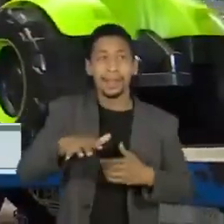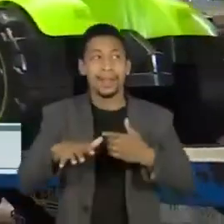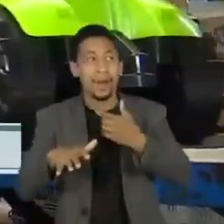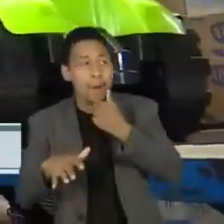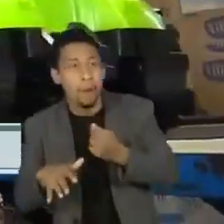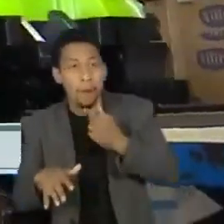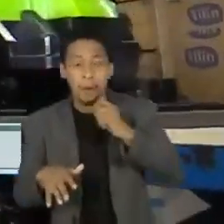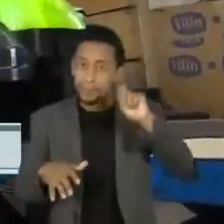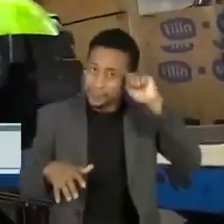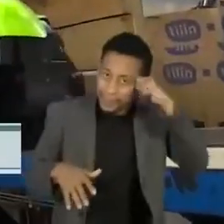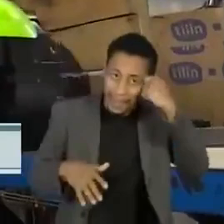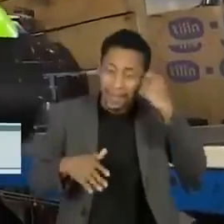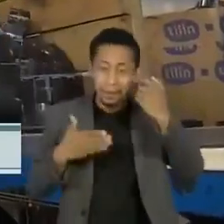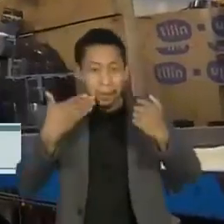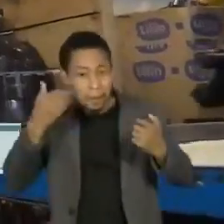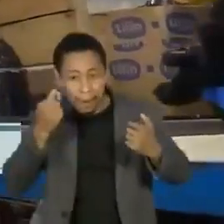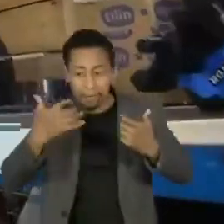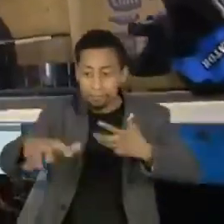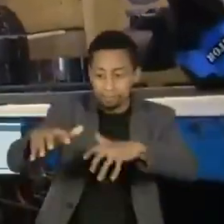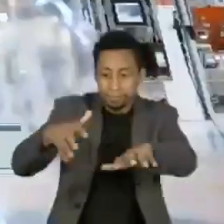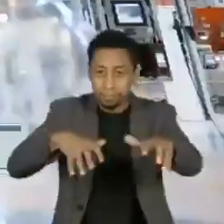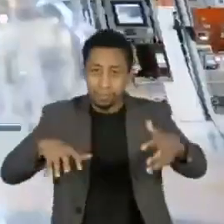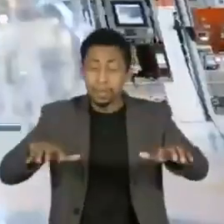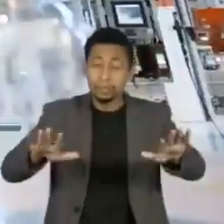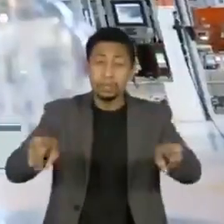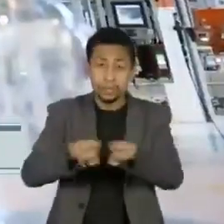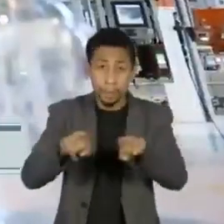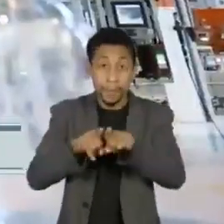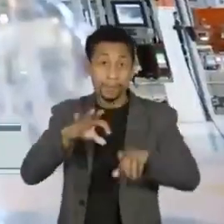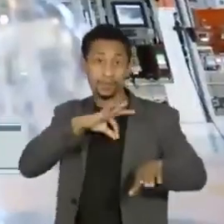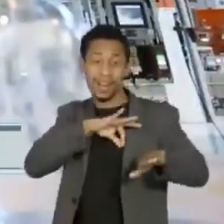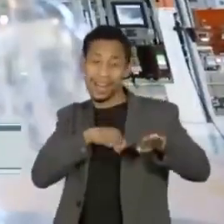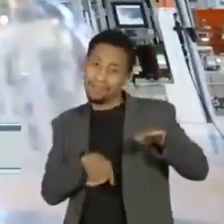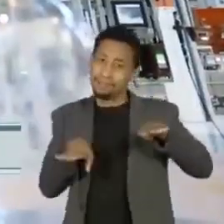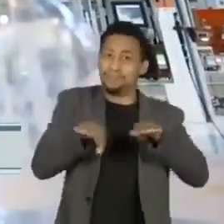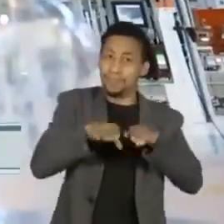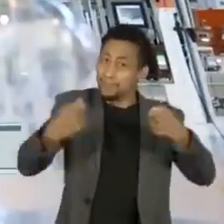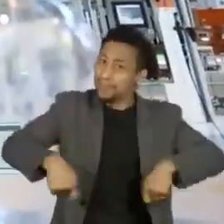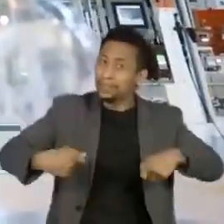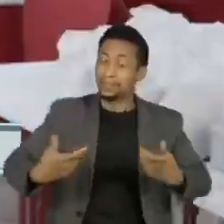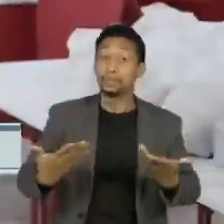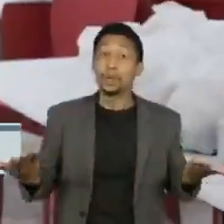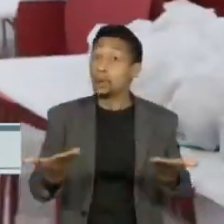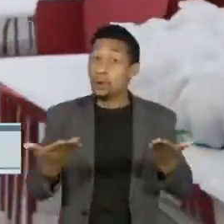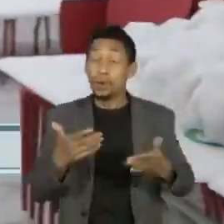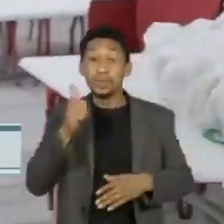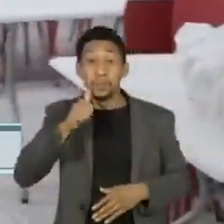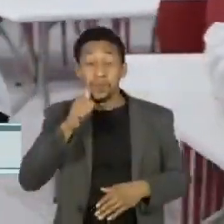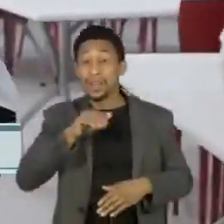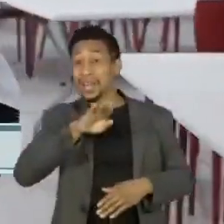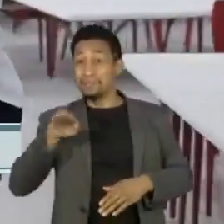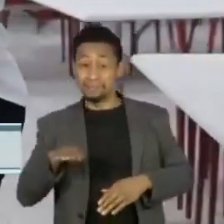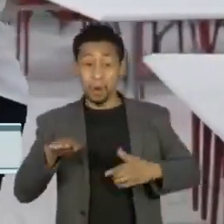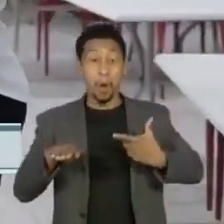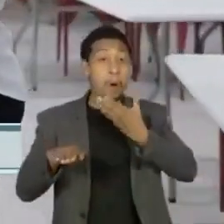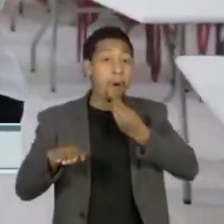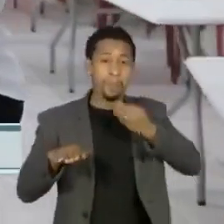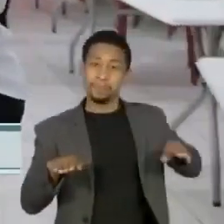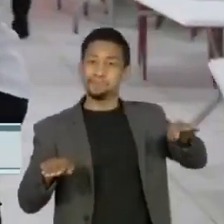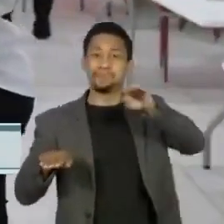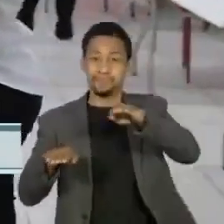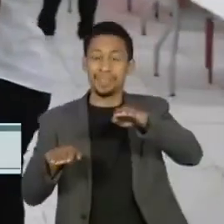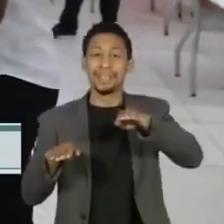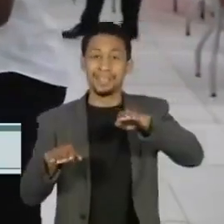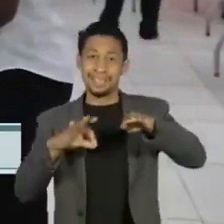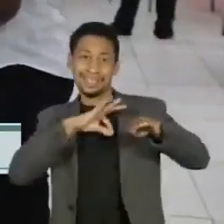negros e brancos, mas também a questão salarial. Porque hoje as mulheres têm salários menores que os homens, como os negros